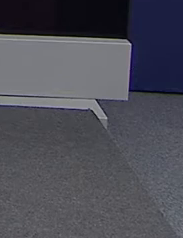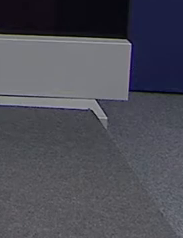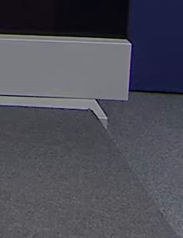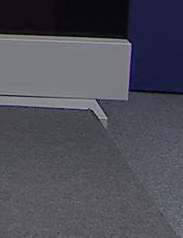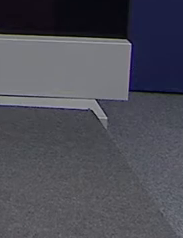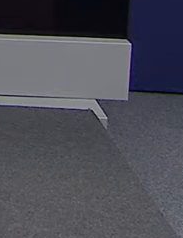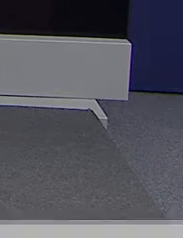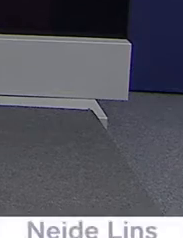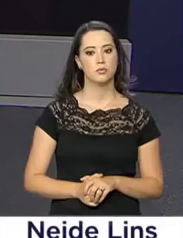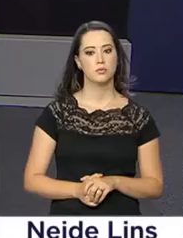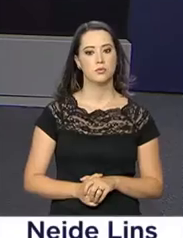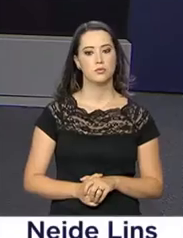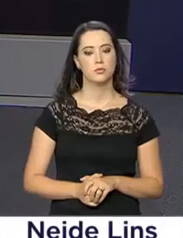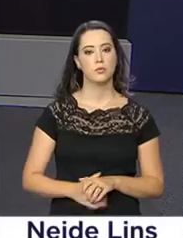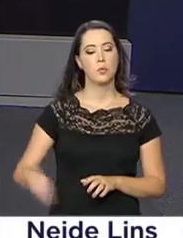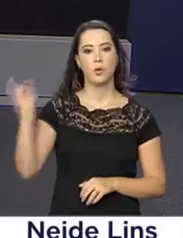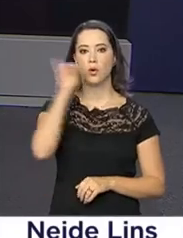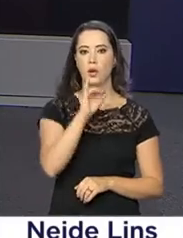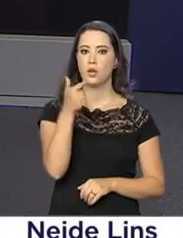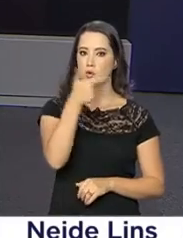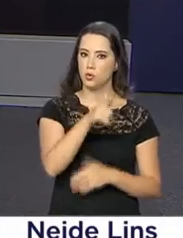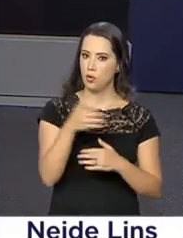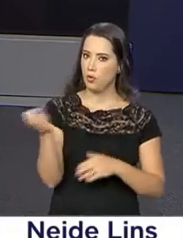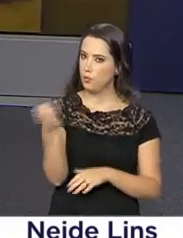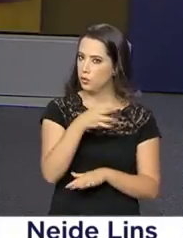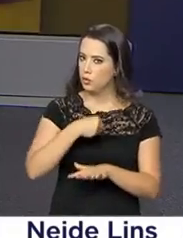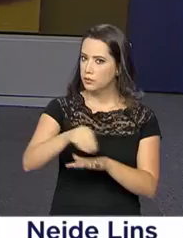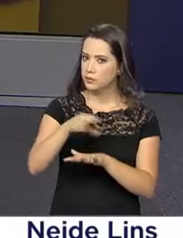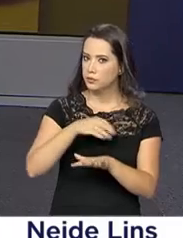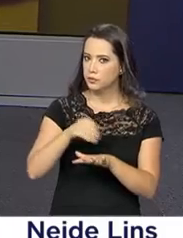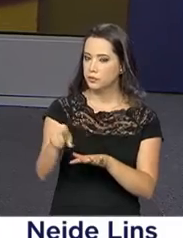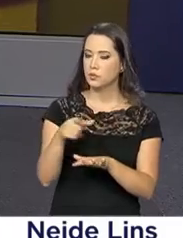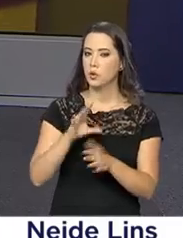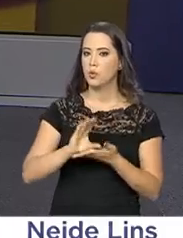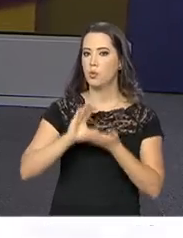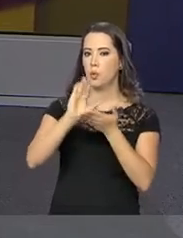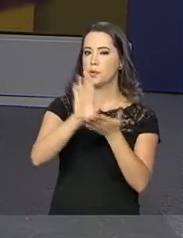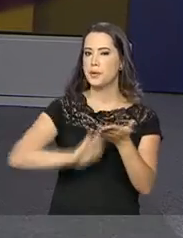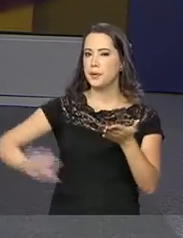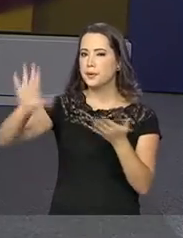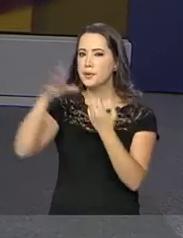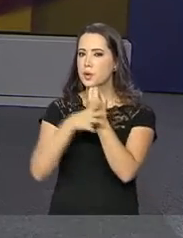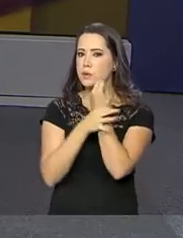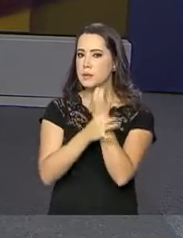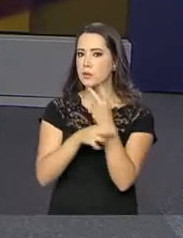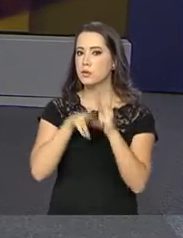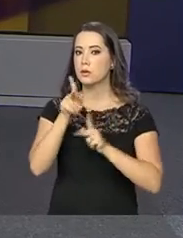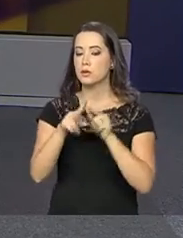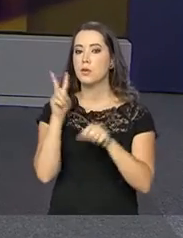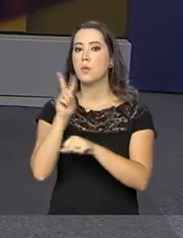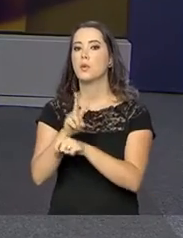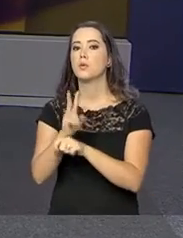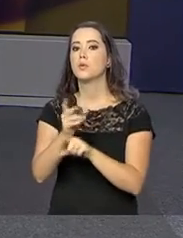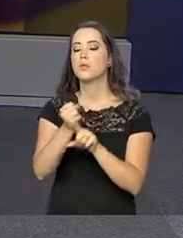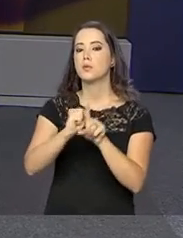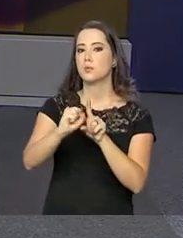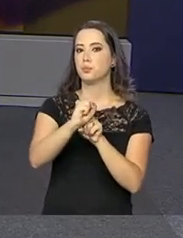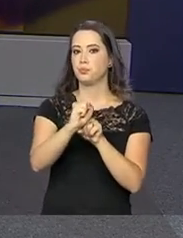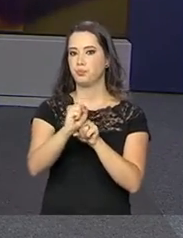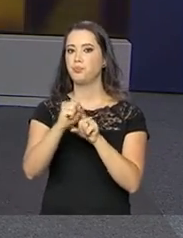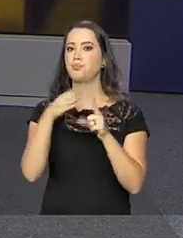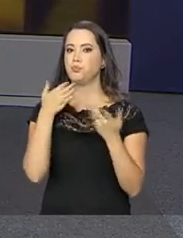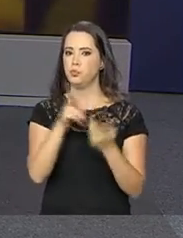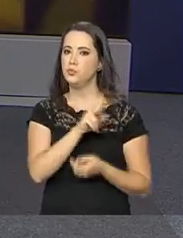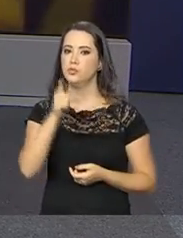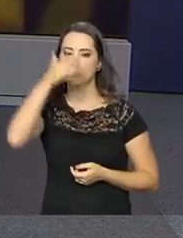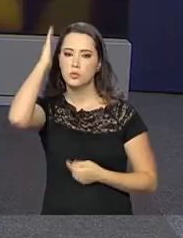Olá, estamos de volta com mais informações sobre a instalação do Conselho Nacional de Segurança Pública e Defesa Social. O presidente